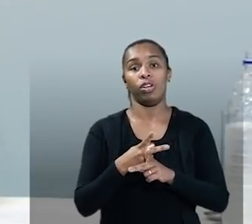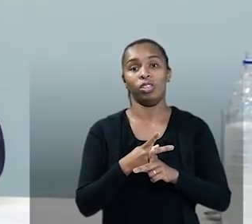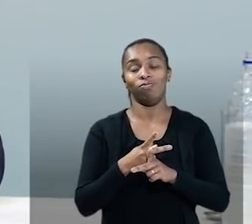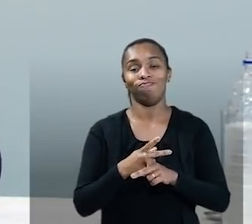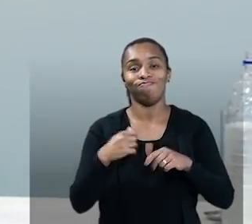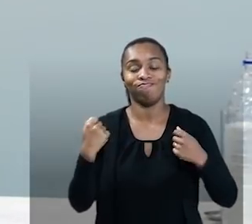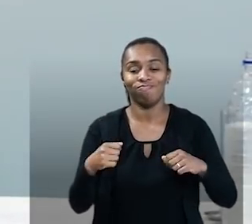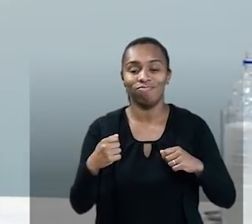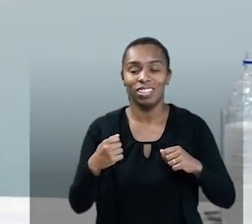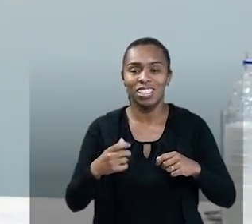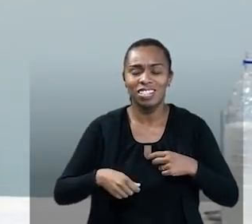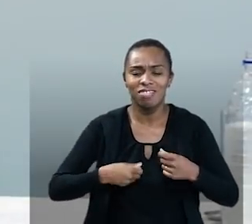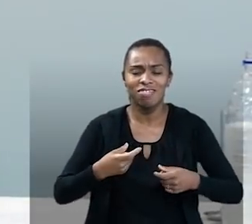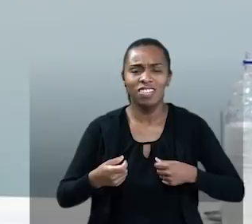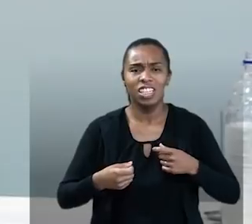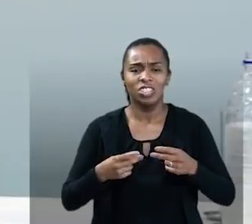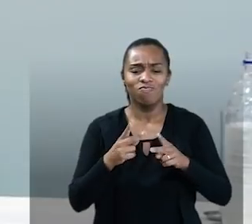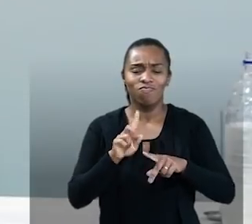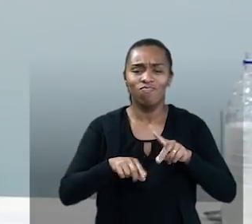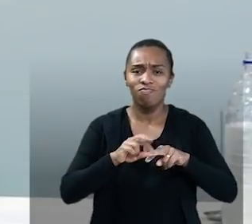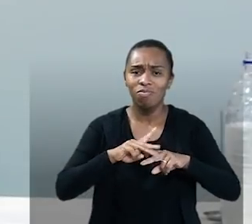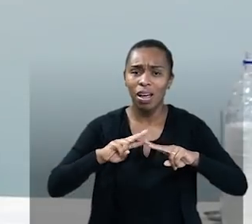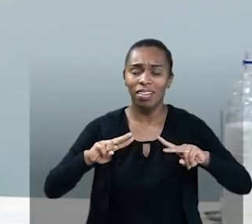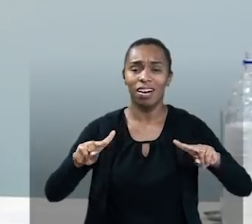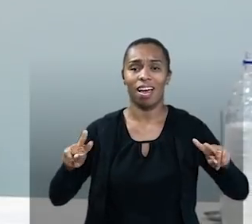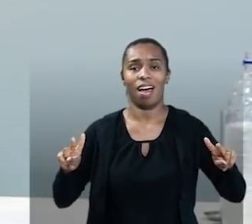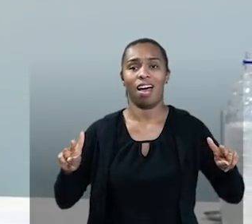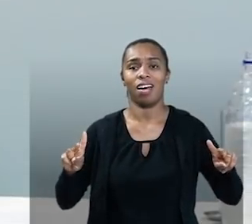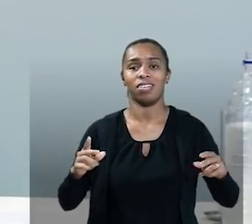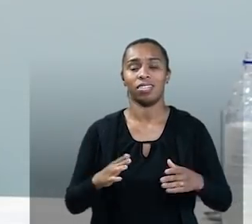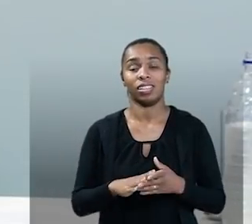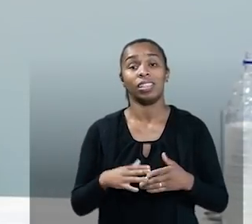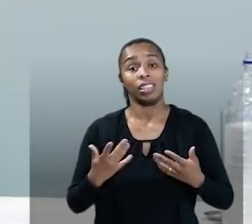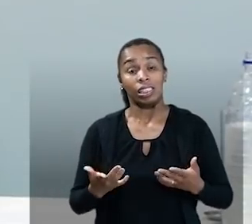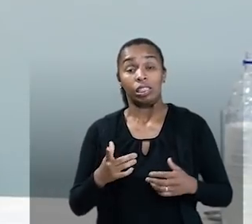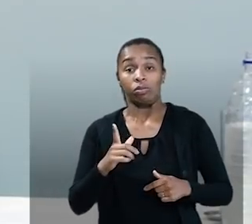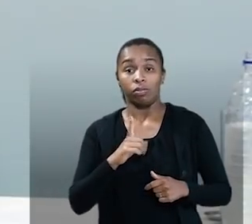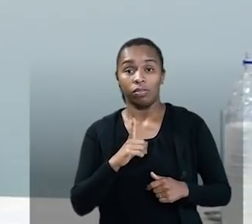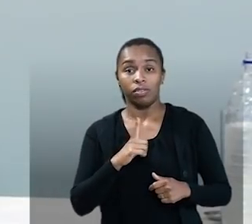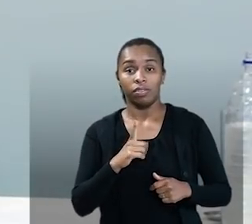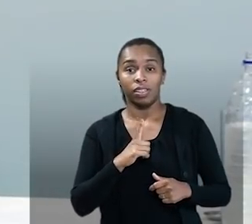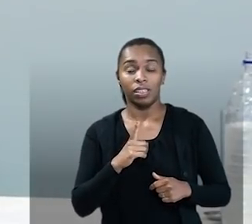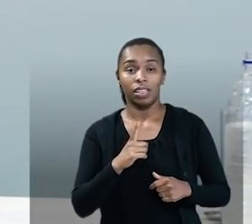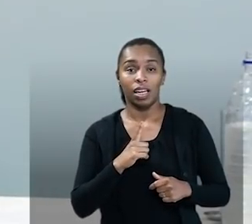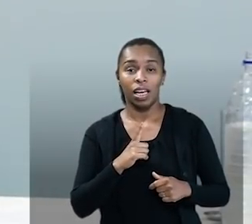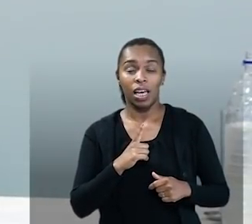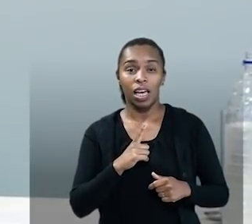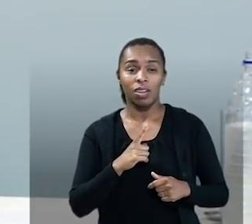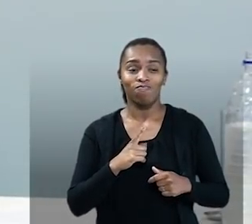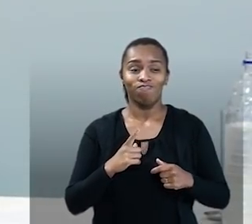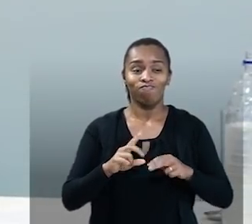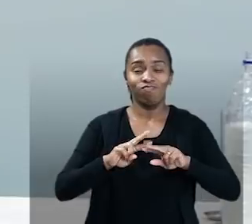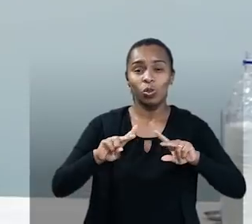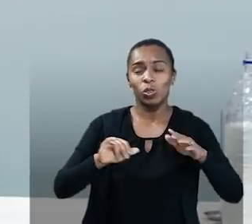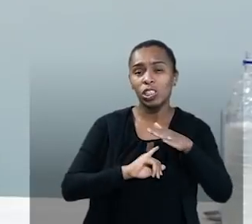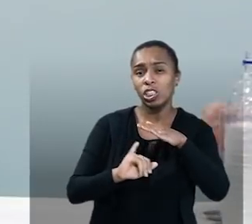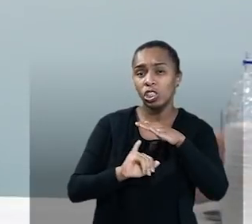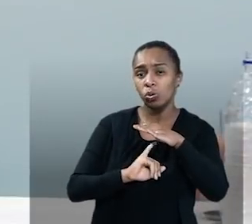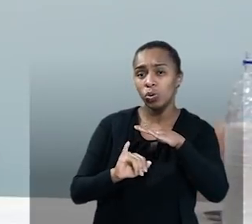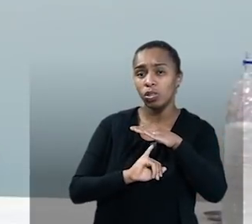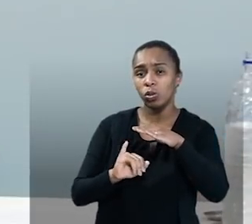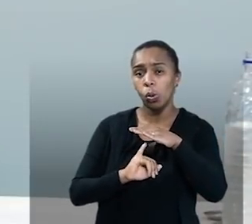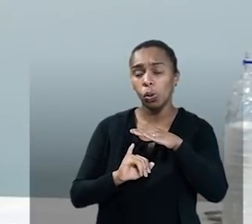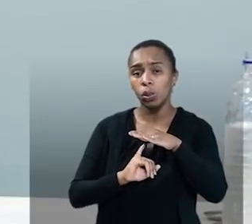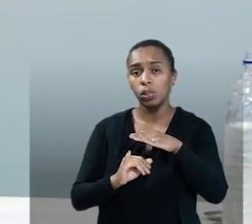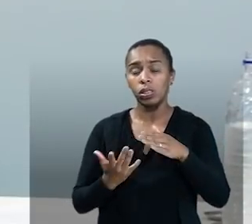necessidade de investir em equipamentos para armazenamento de conteúdo. Então, nós vamos ter, em um único lugar, a possibilidade de todas as instituições